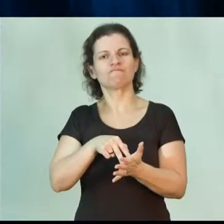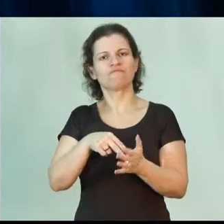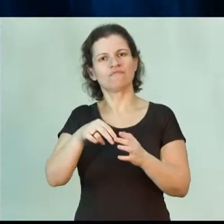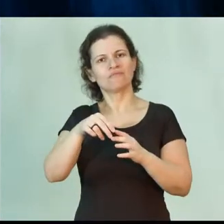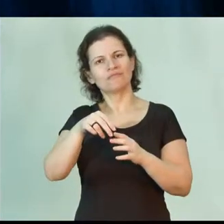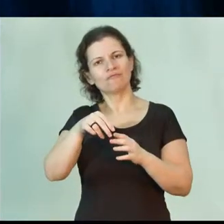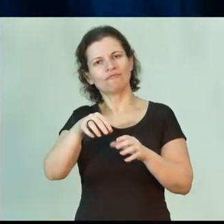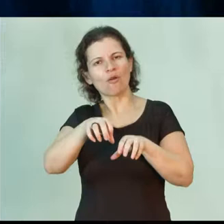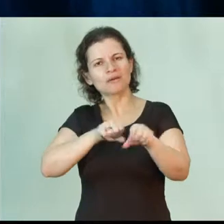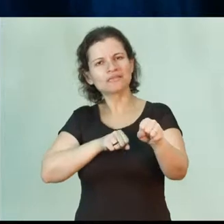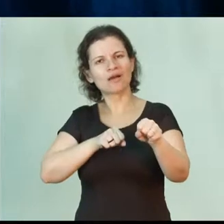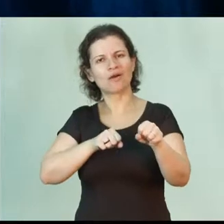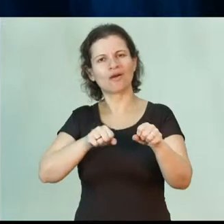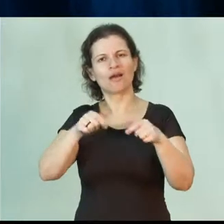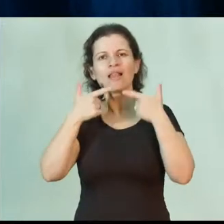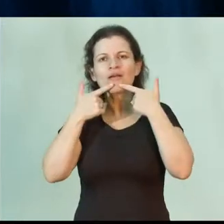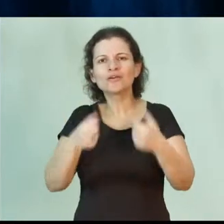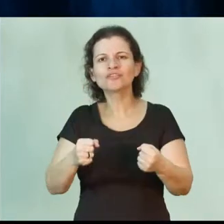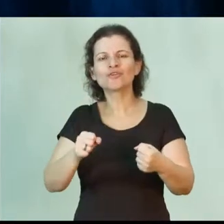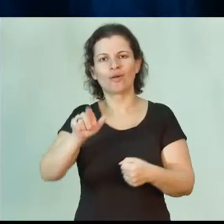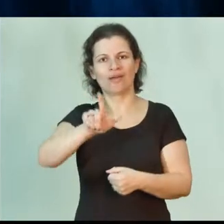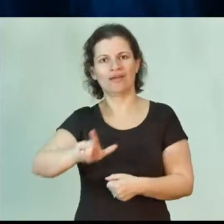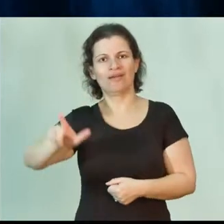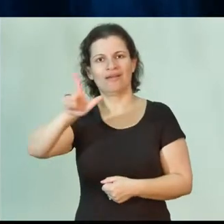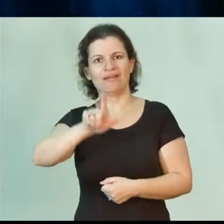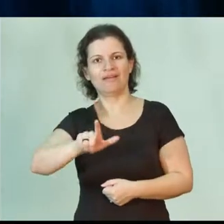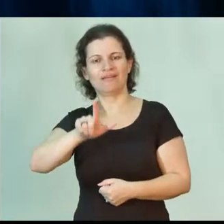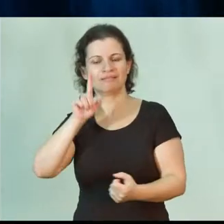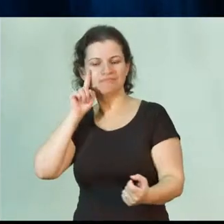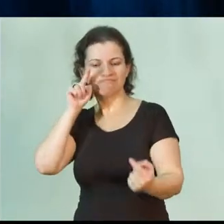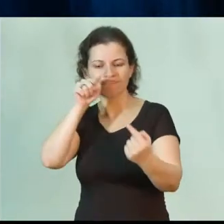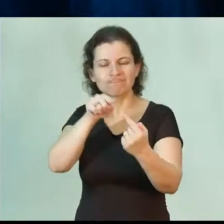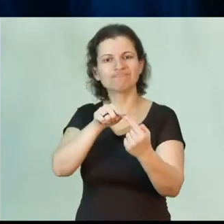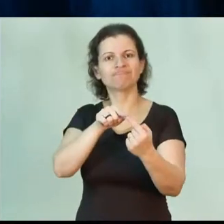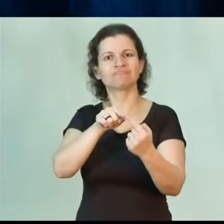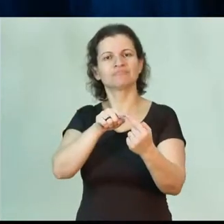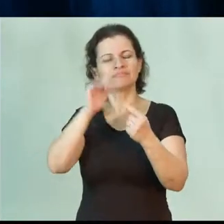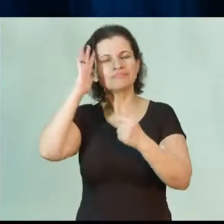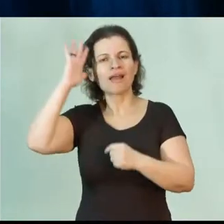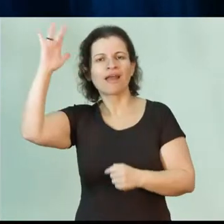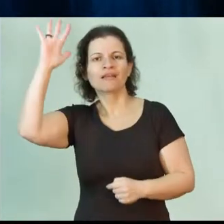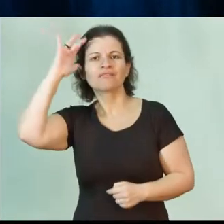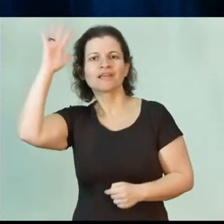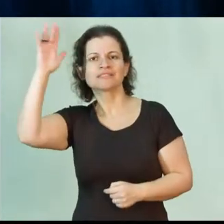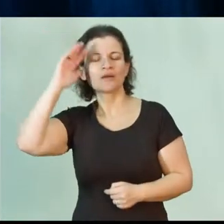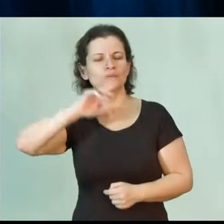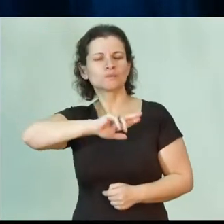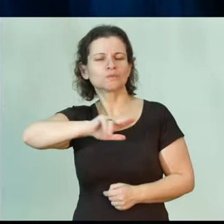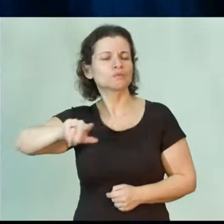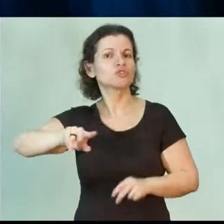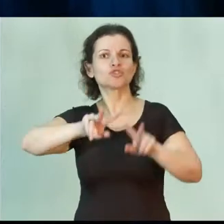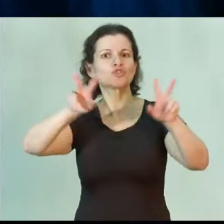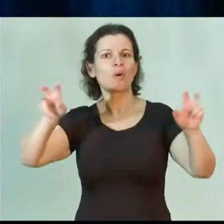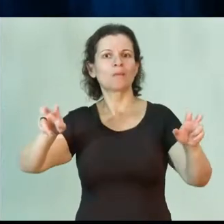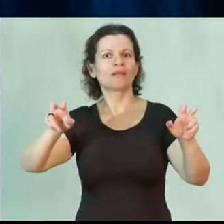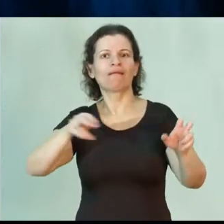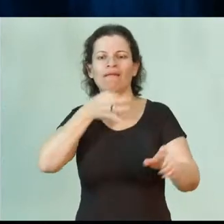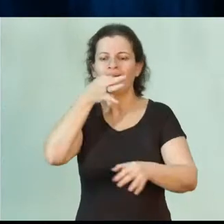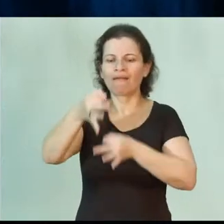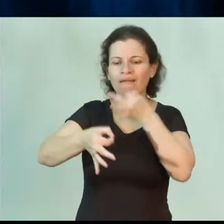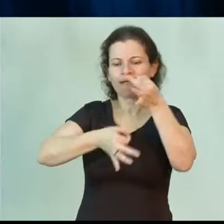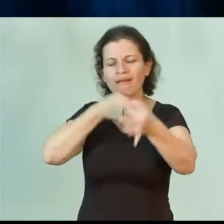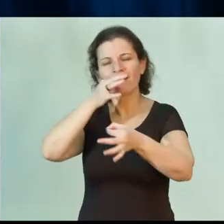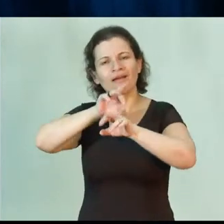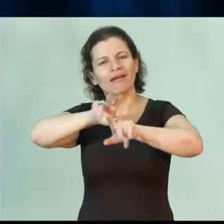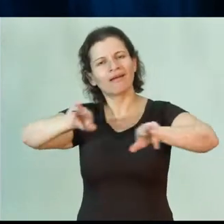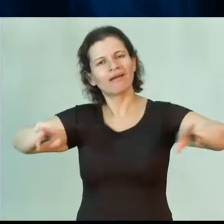linguístico-literária do aluno com vistas a uma reflexão crítica sobre